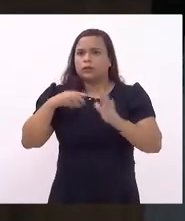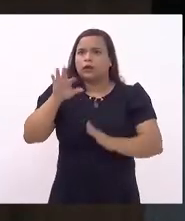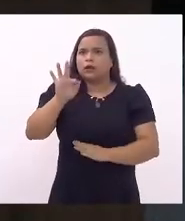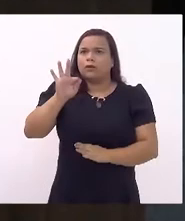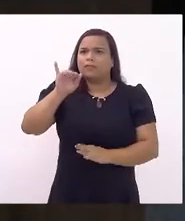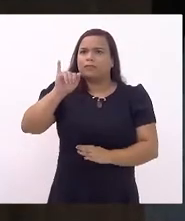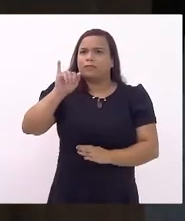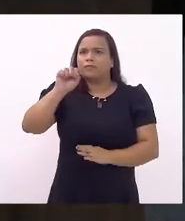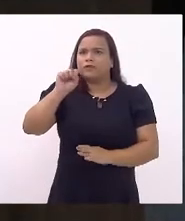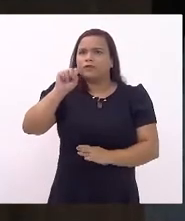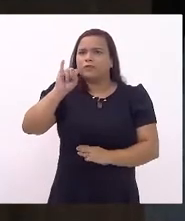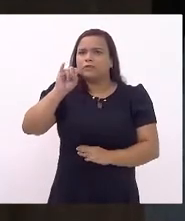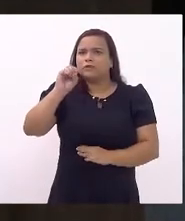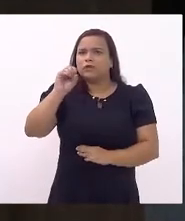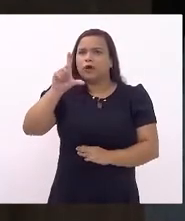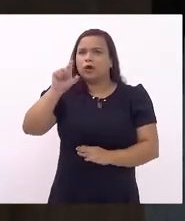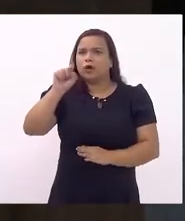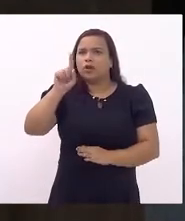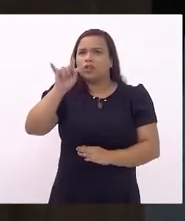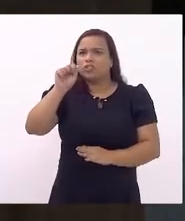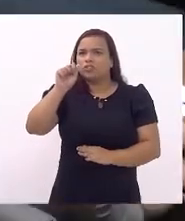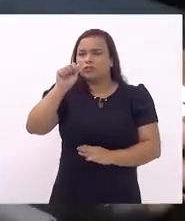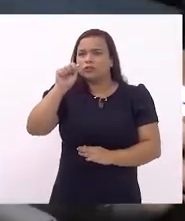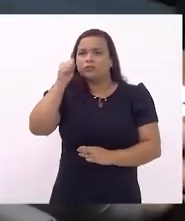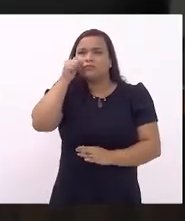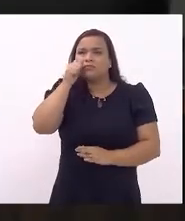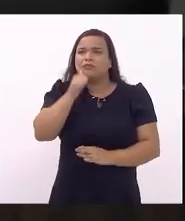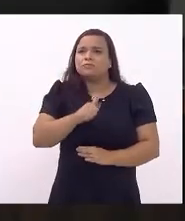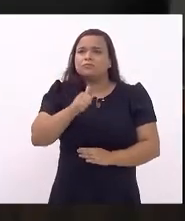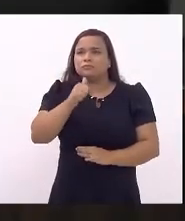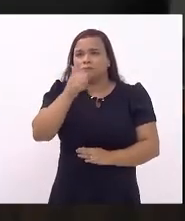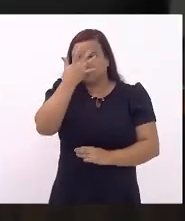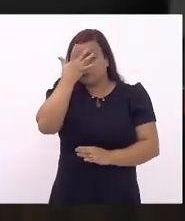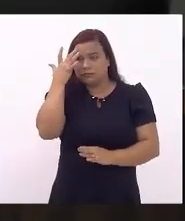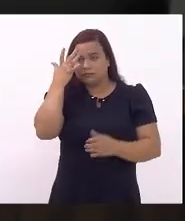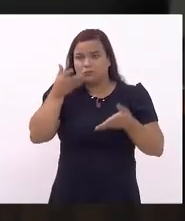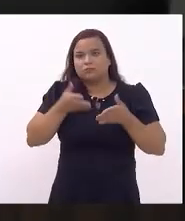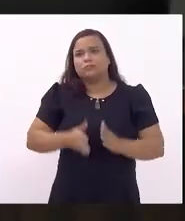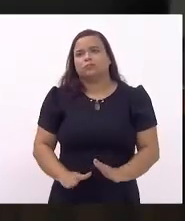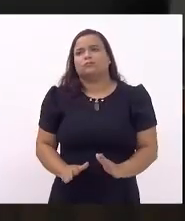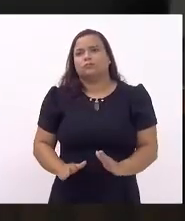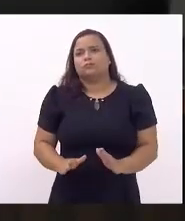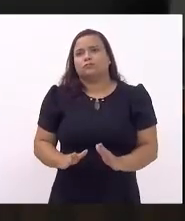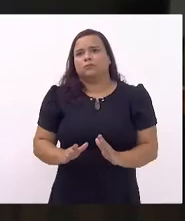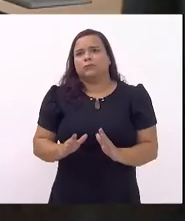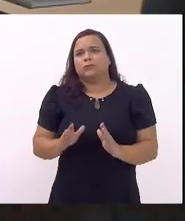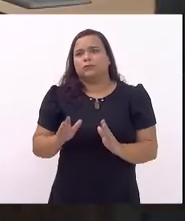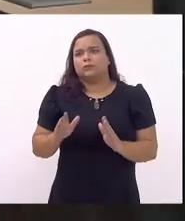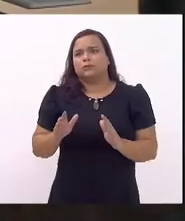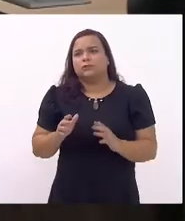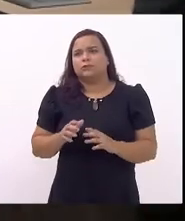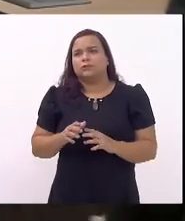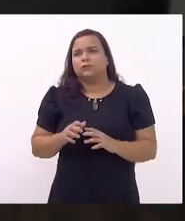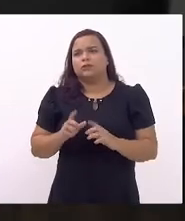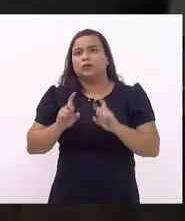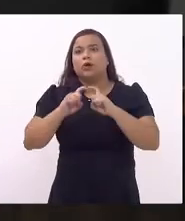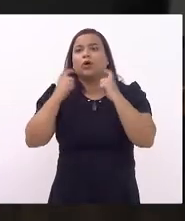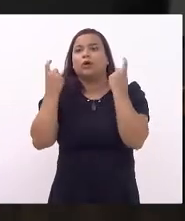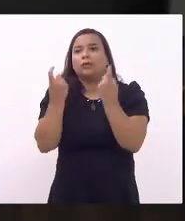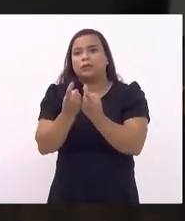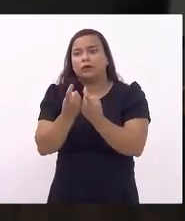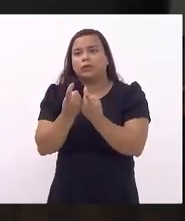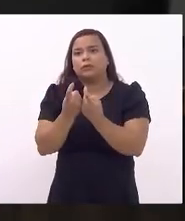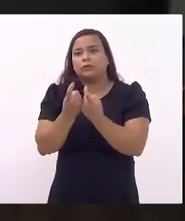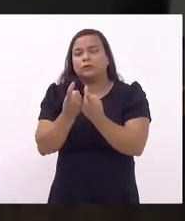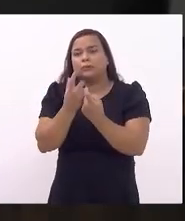fisiologia do sexo feminino, por favor. Saiu, a questão do gênero saiu, não está? E a orientação sexual? Aqui eu entendo que